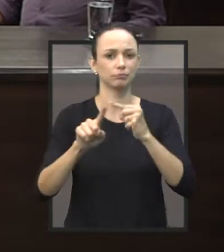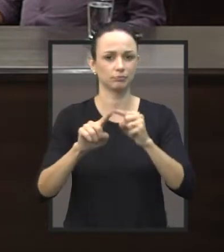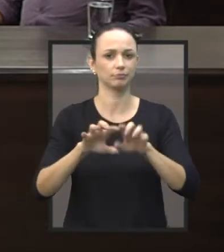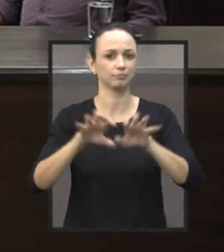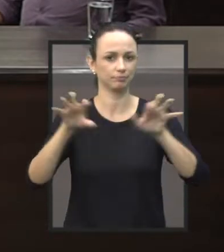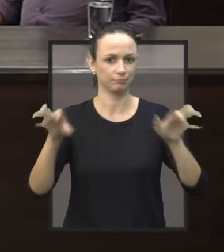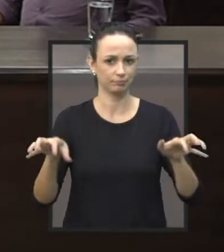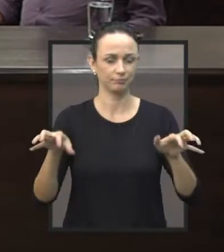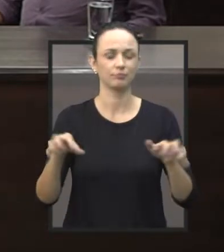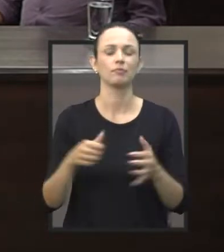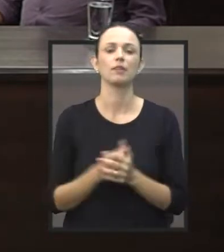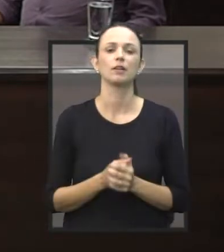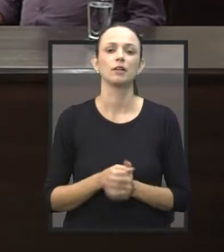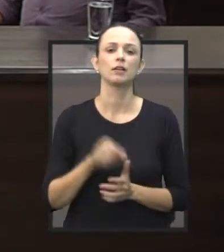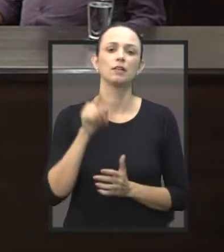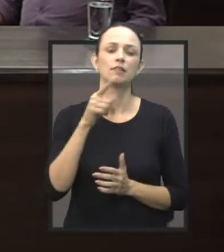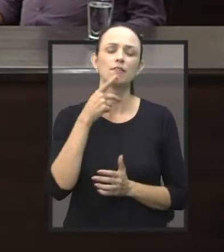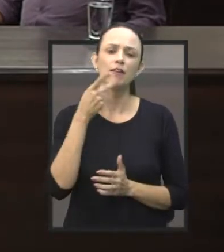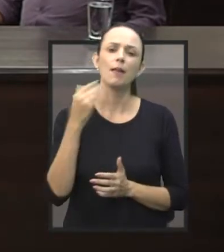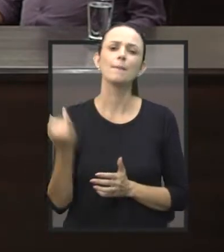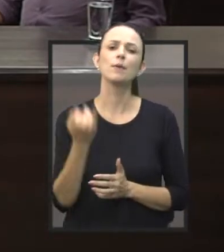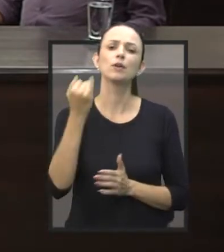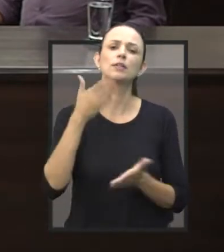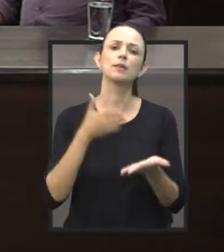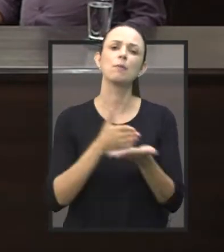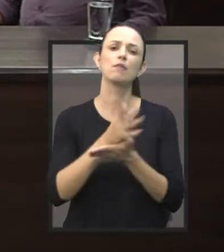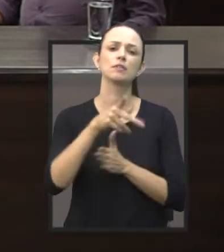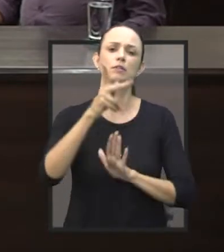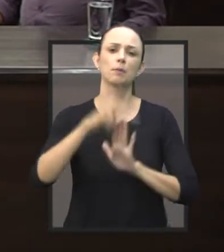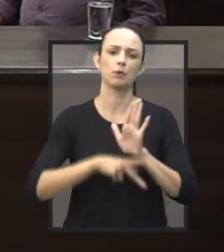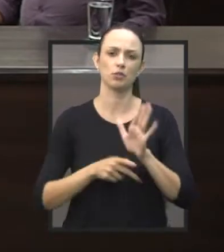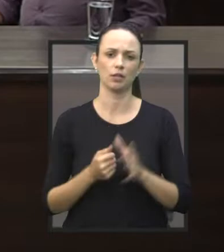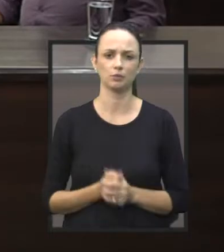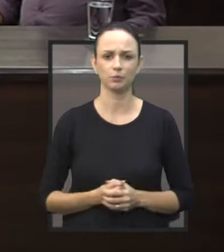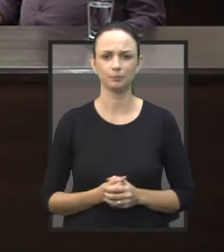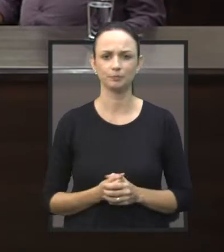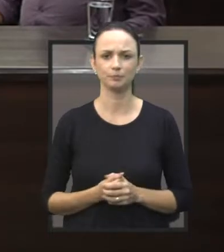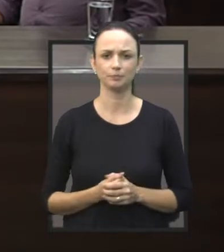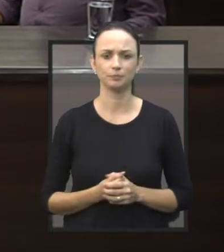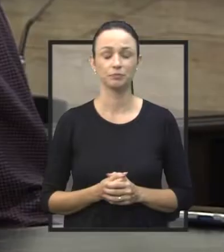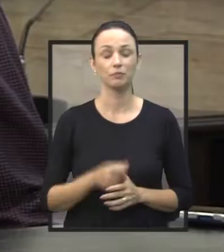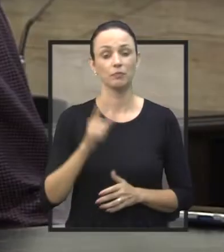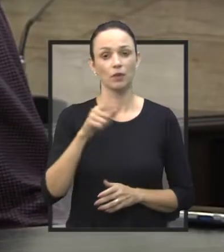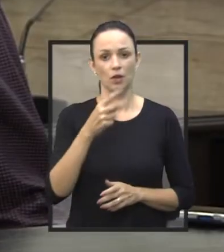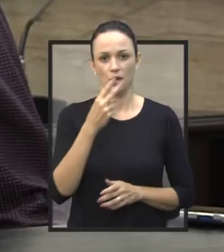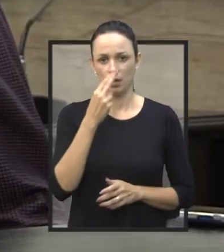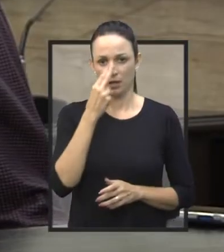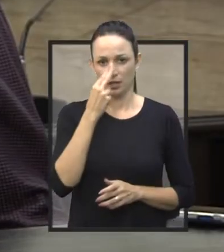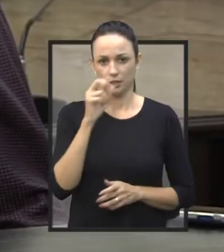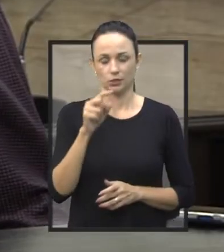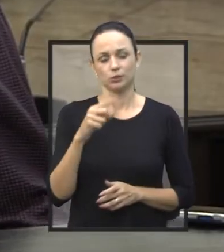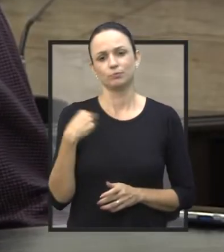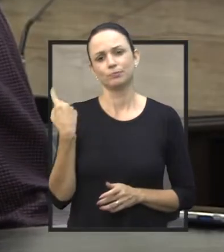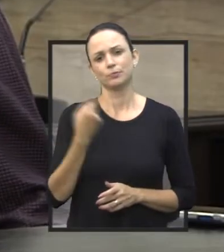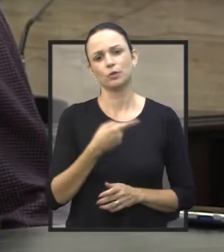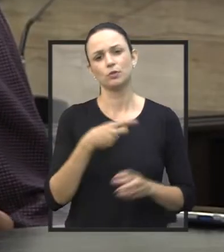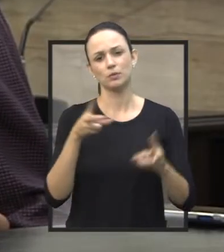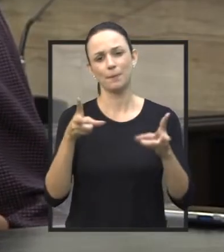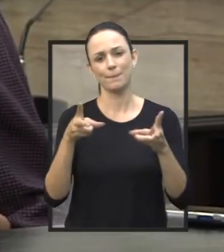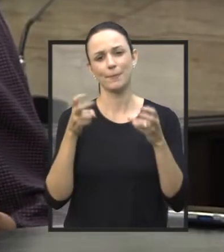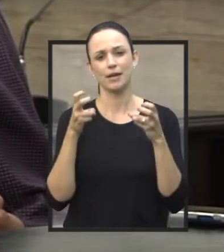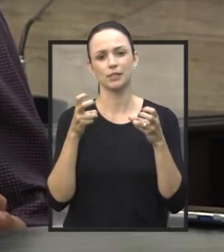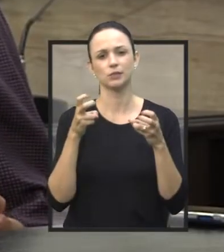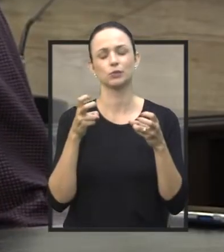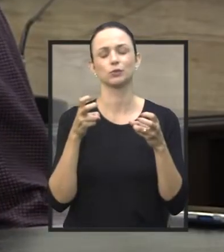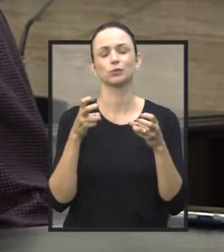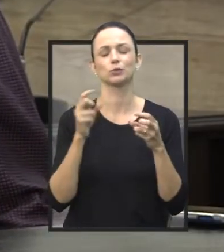gostaria que o senhor falasse da importância da aprovação desse projeto. Olha, Ângelo, o que a gente percebe, um dos